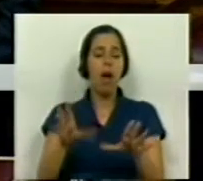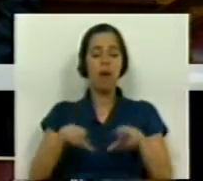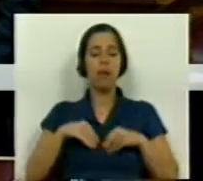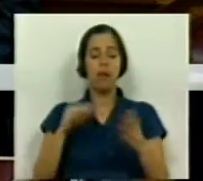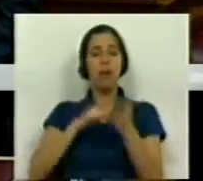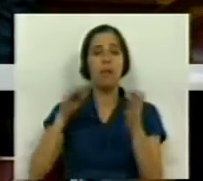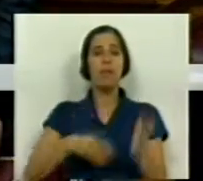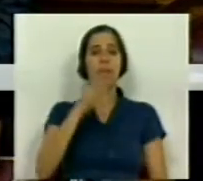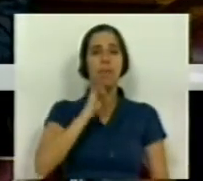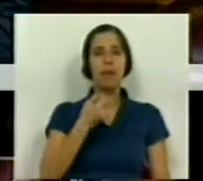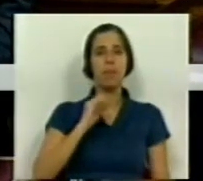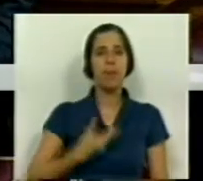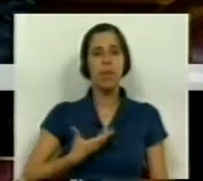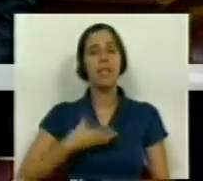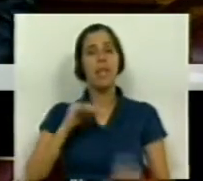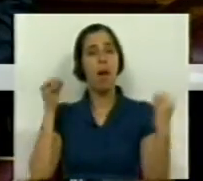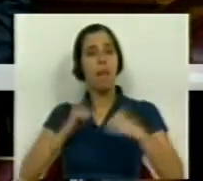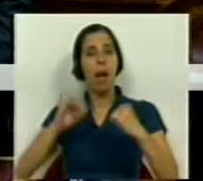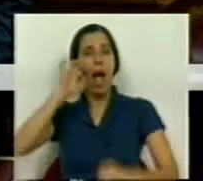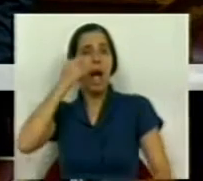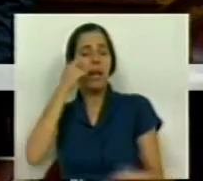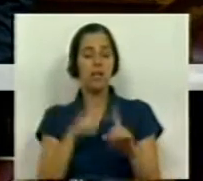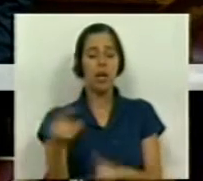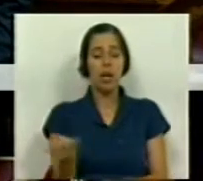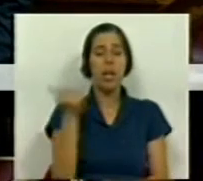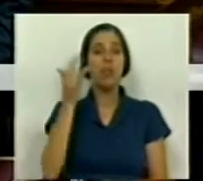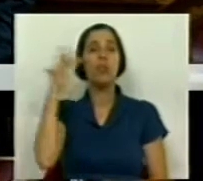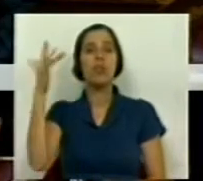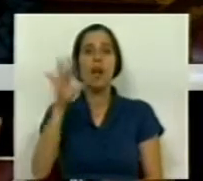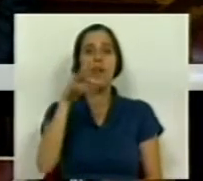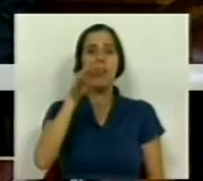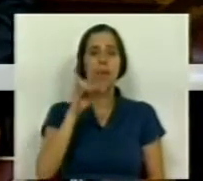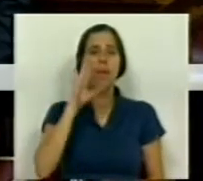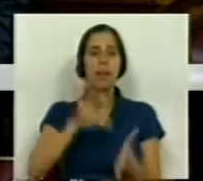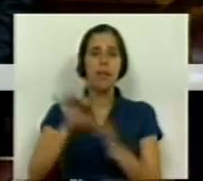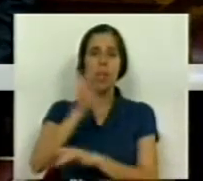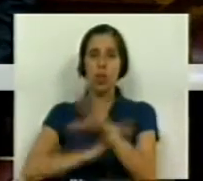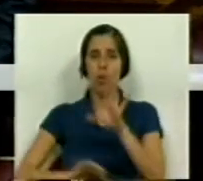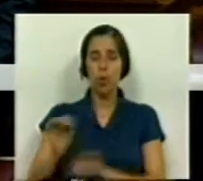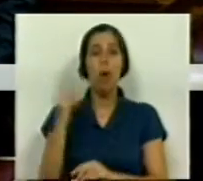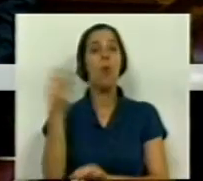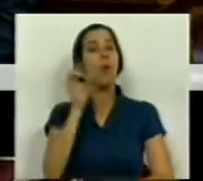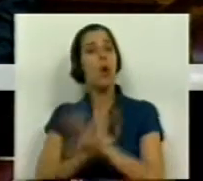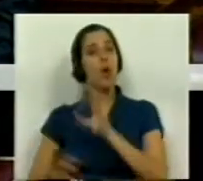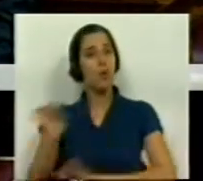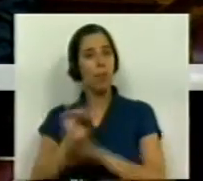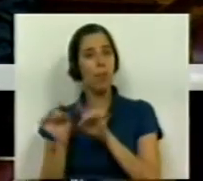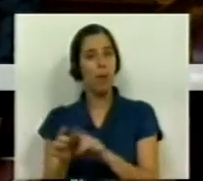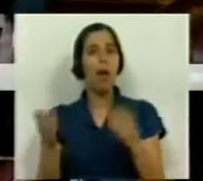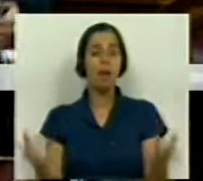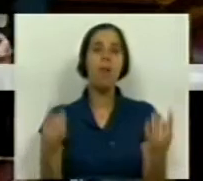assinado entre o PS, PSD e CDS e as instituições estrangeiras, o FMI, o Banco Central Europeu e a União Europeia.